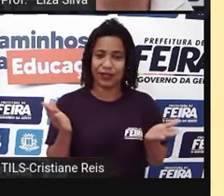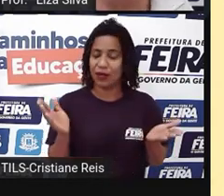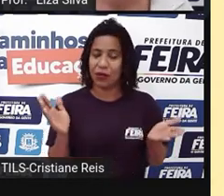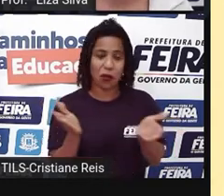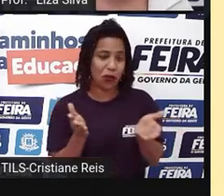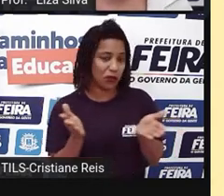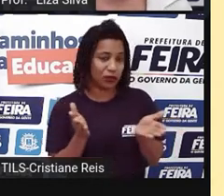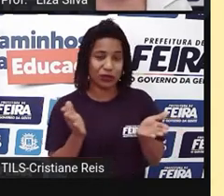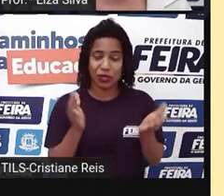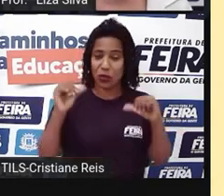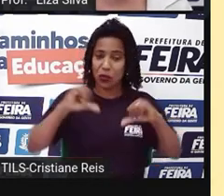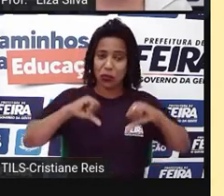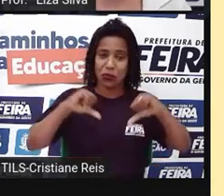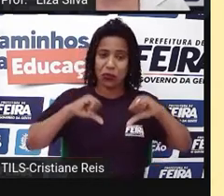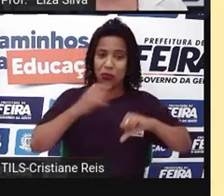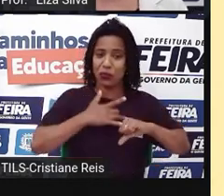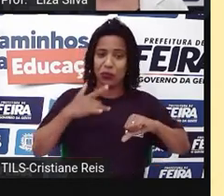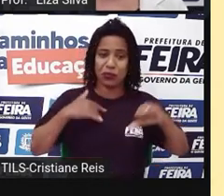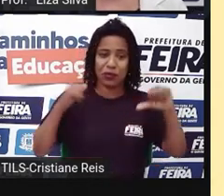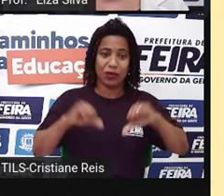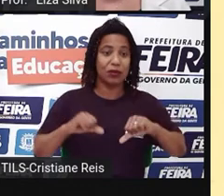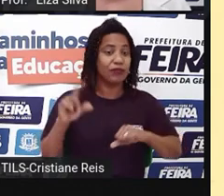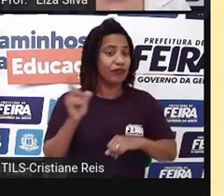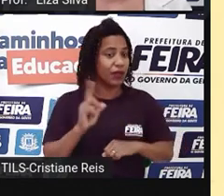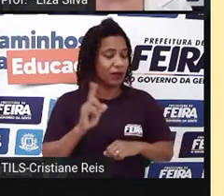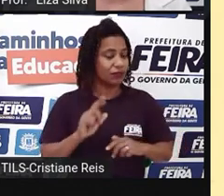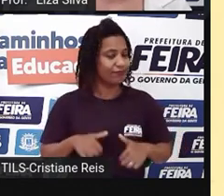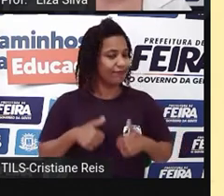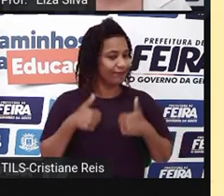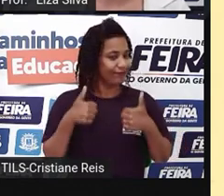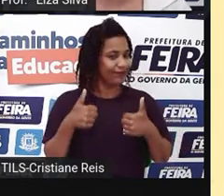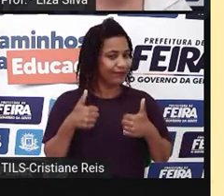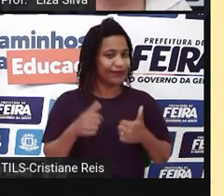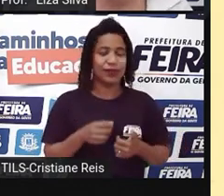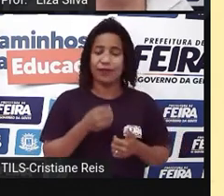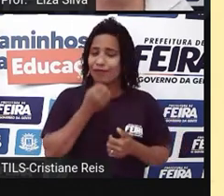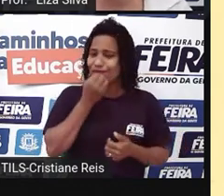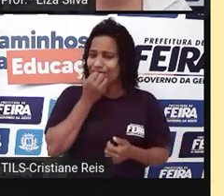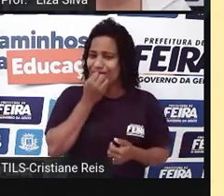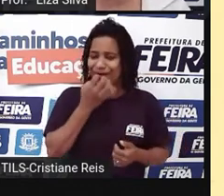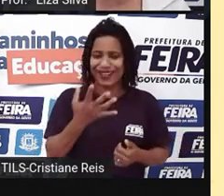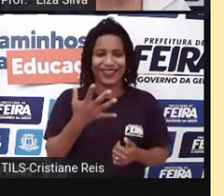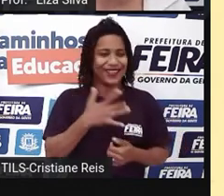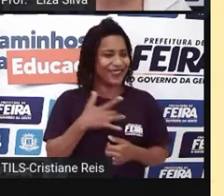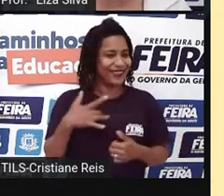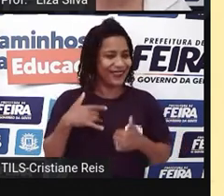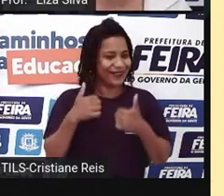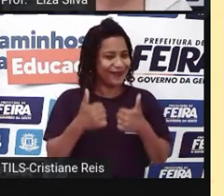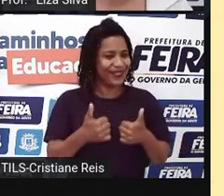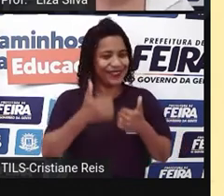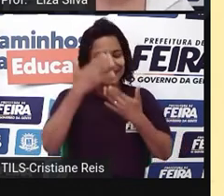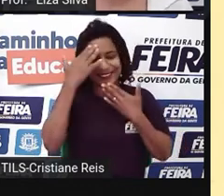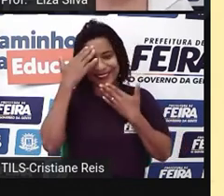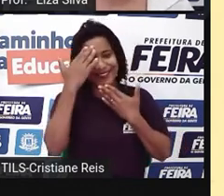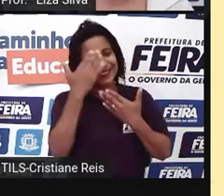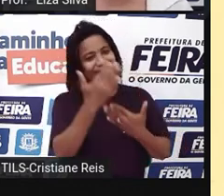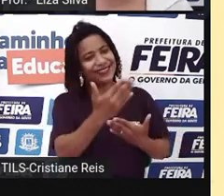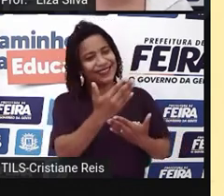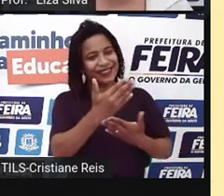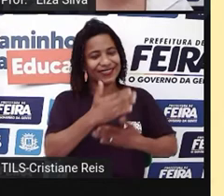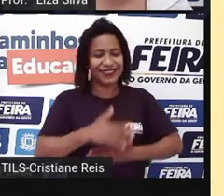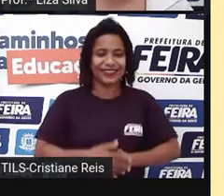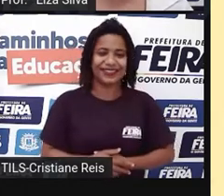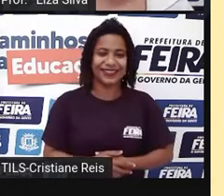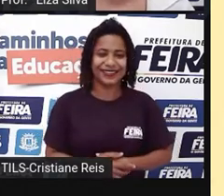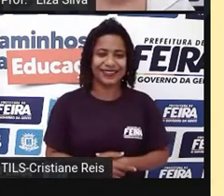hoje, não é? Você tem que chegar bem no dia da entrevista. I am fine. Thank you. Estou bem. Obrigada. Next one.